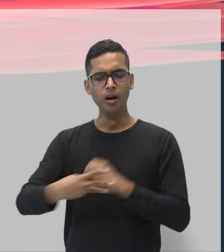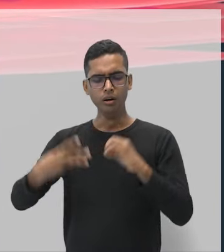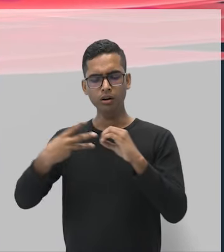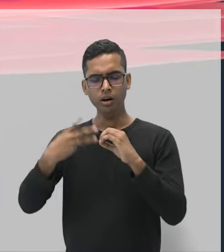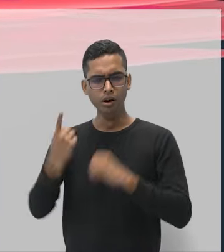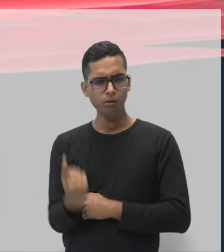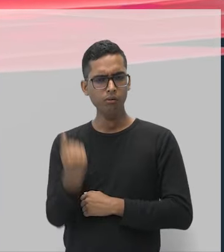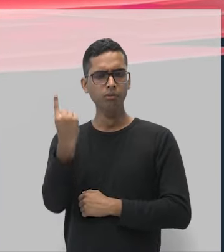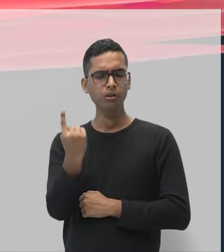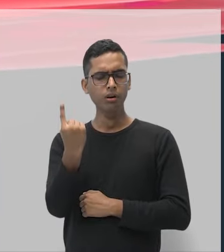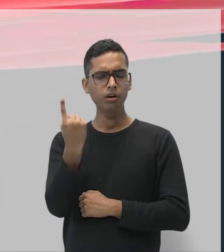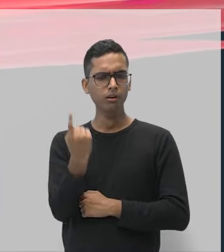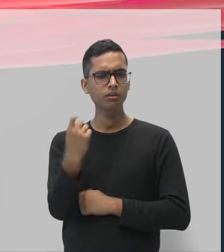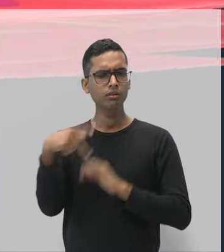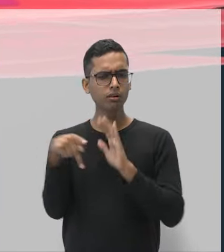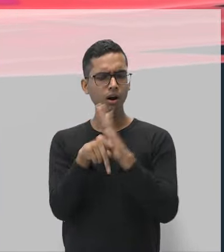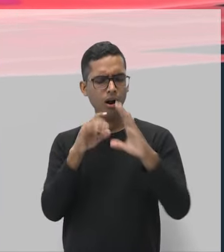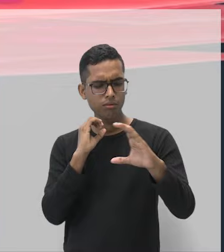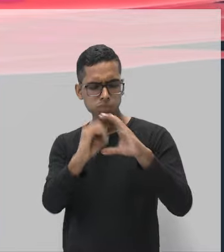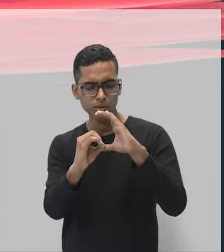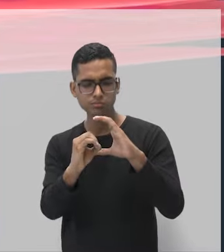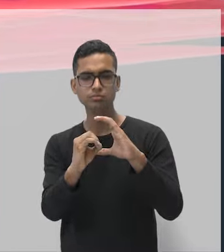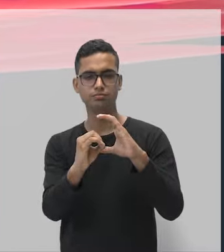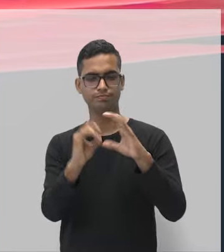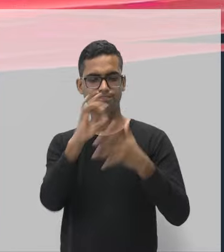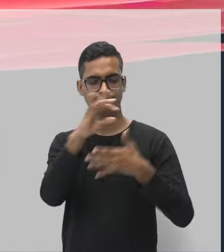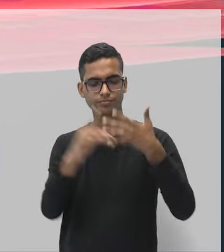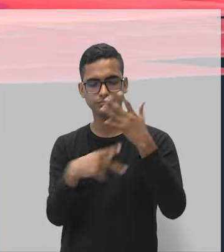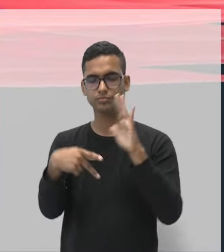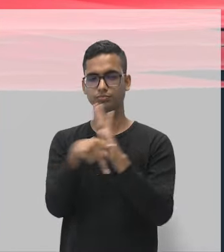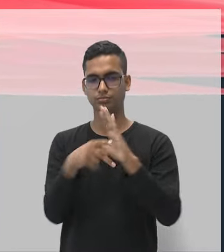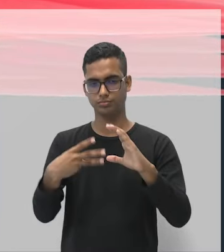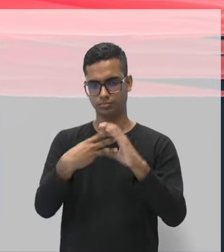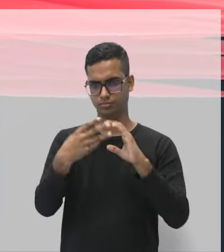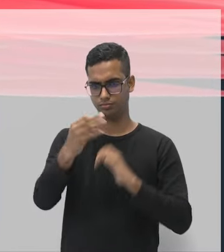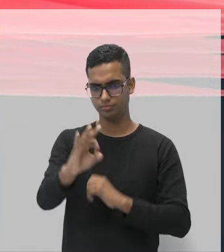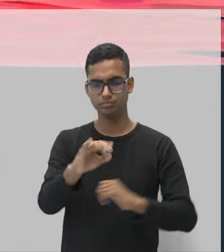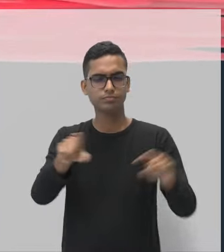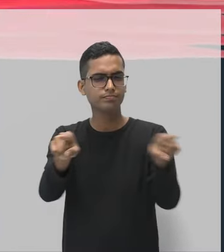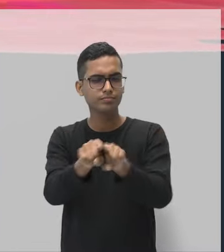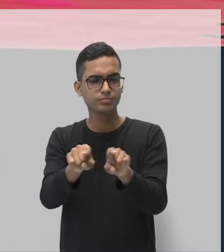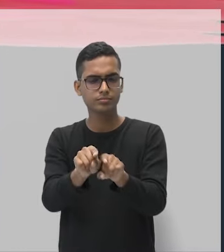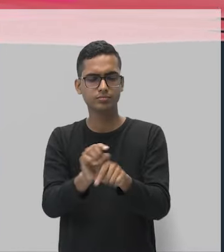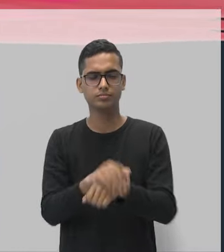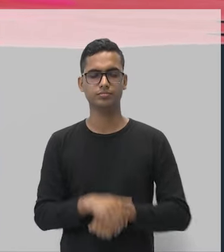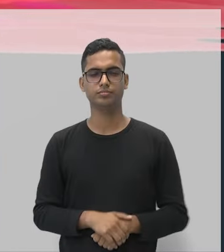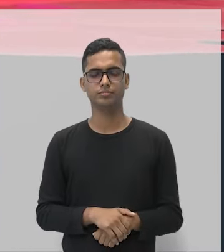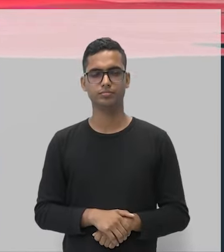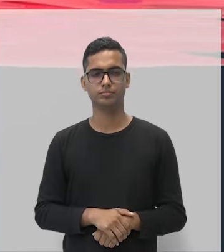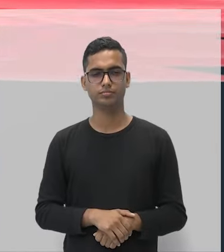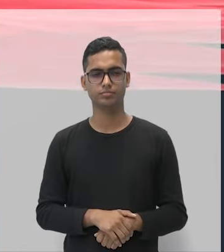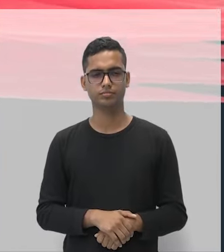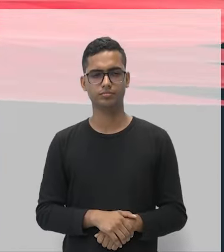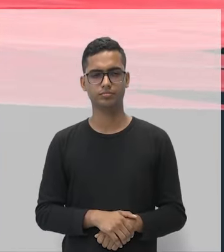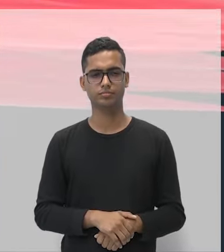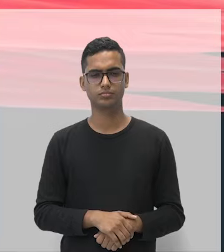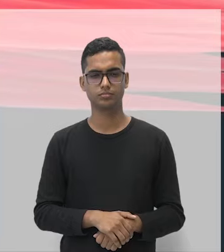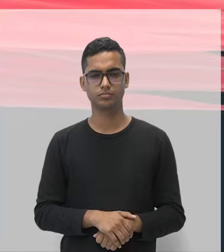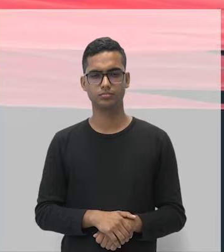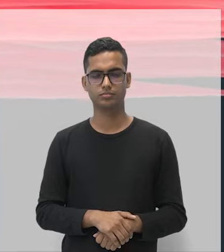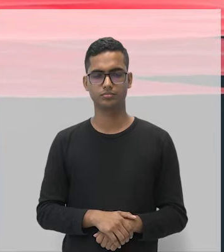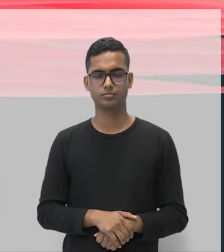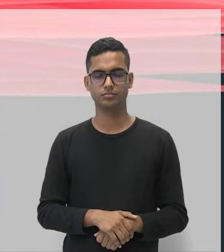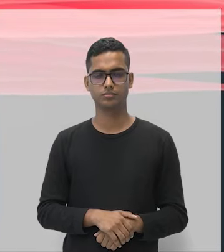um núcleo por célula, certo? E quando passamos para